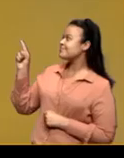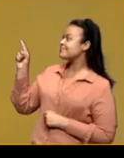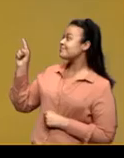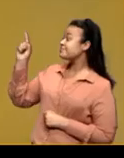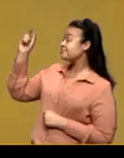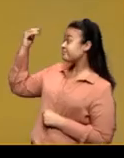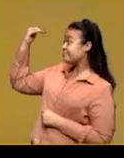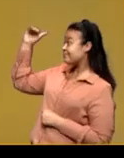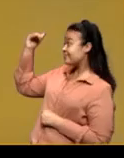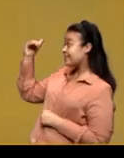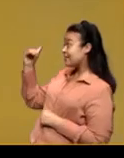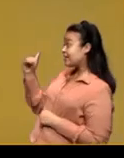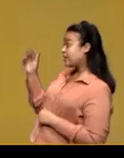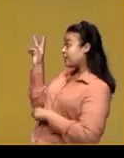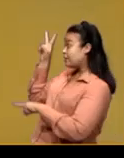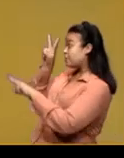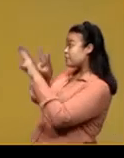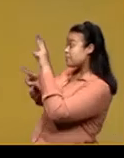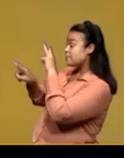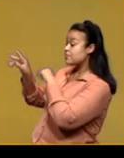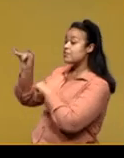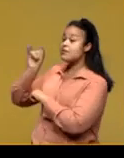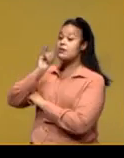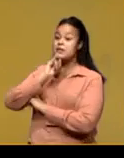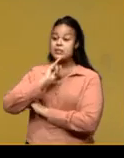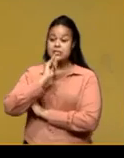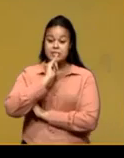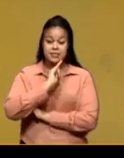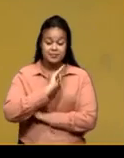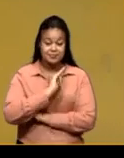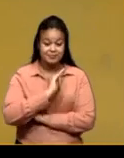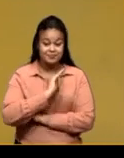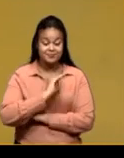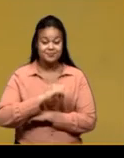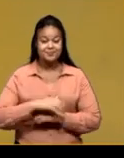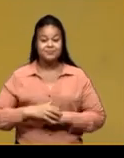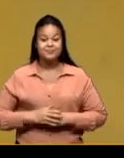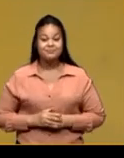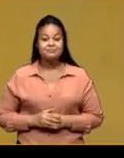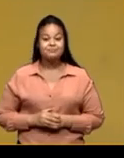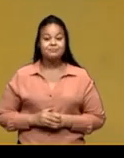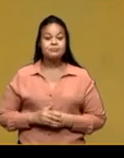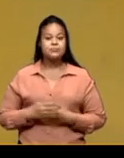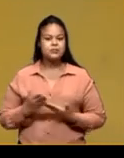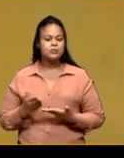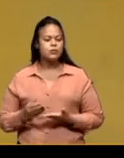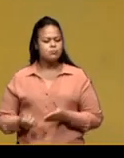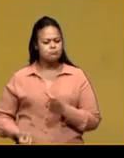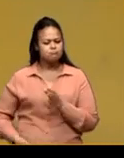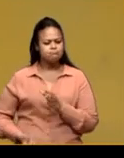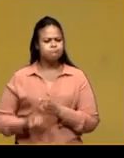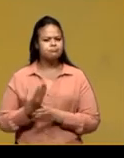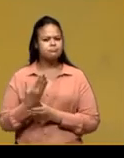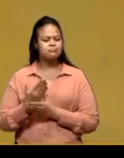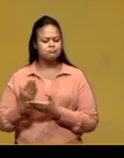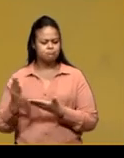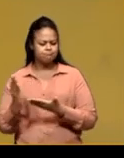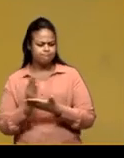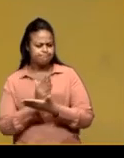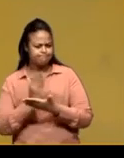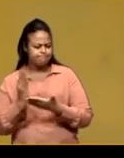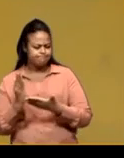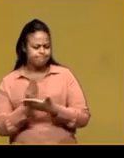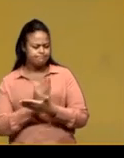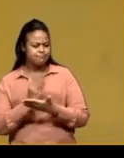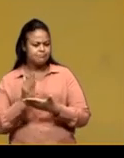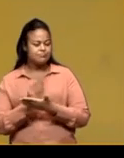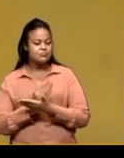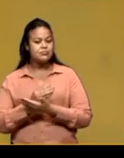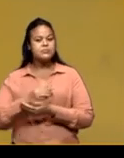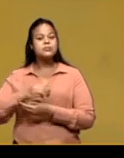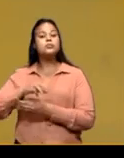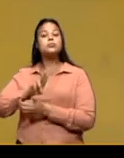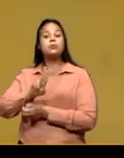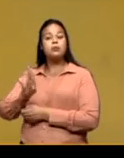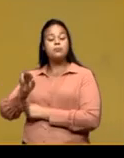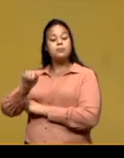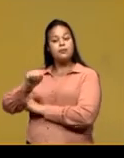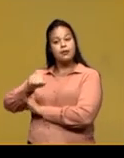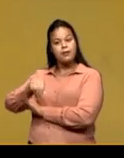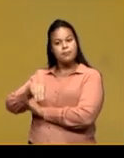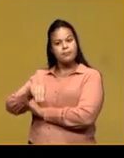Bom, vejamos mais um exemplo. Quando lançou o álbum Amarelo, em 2019,